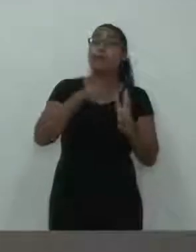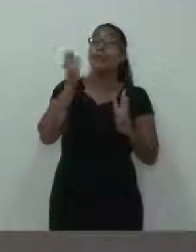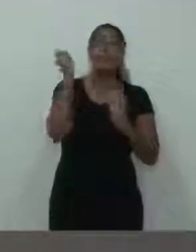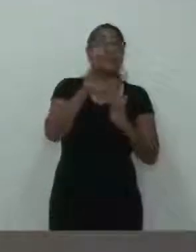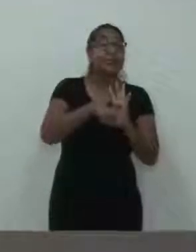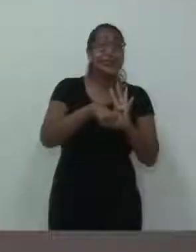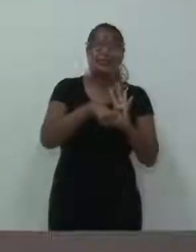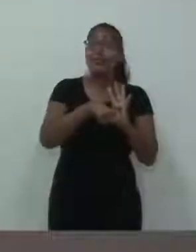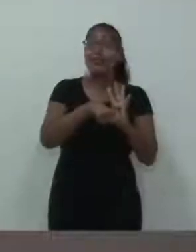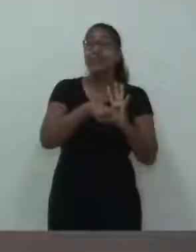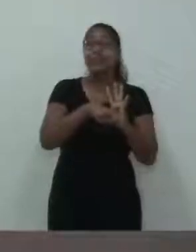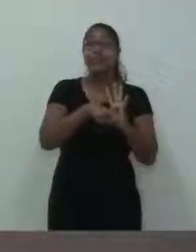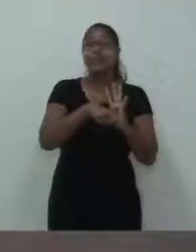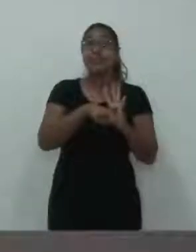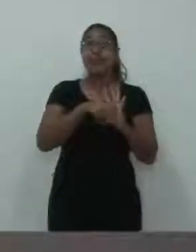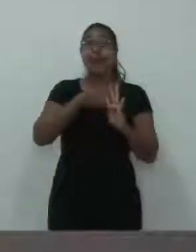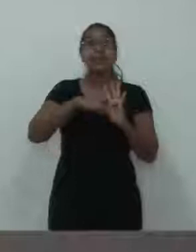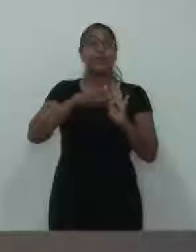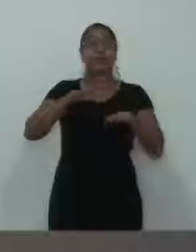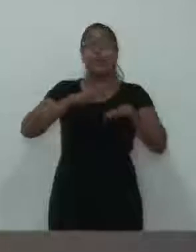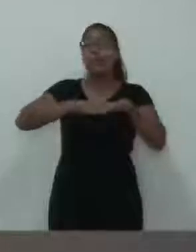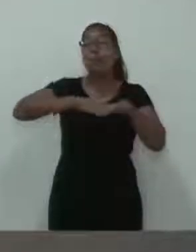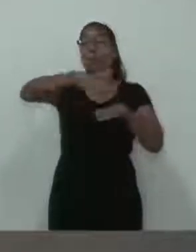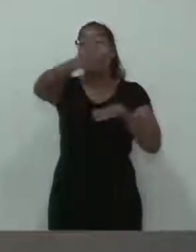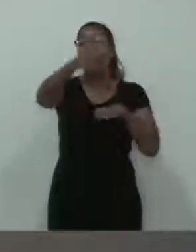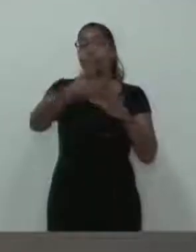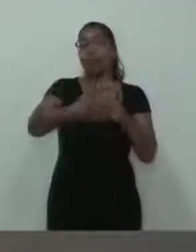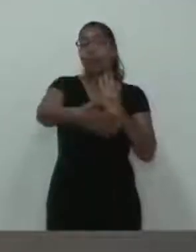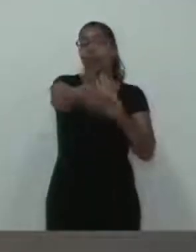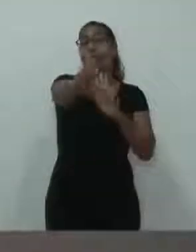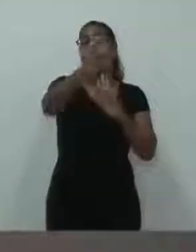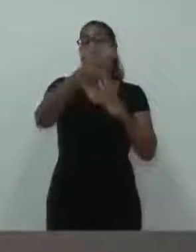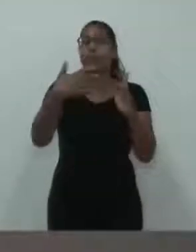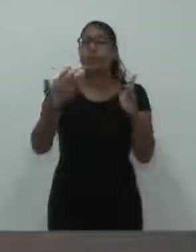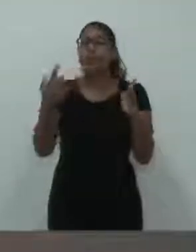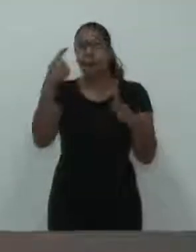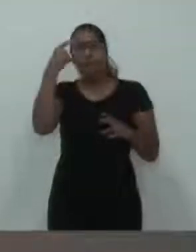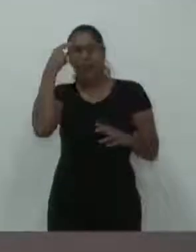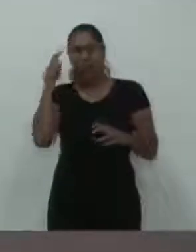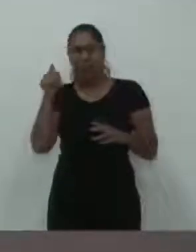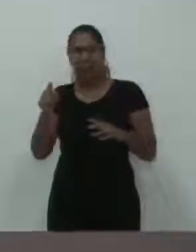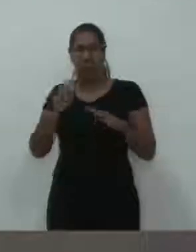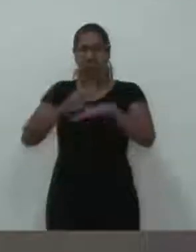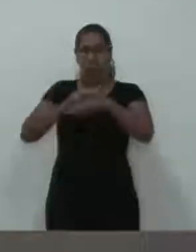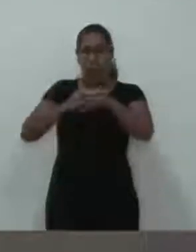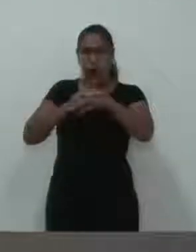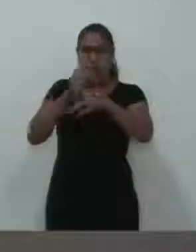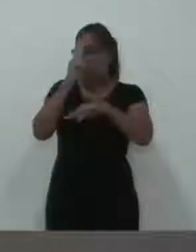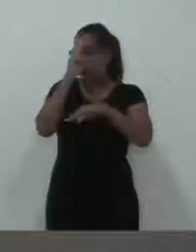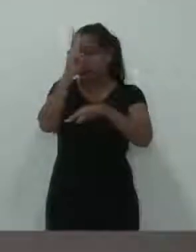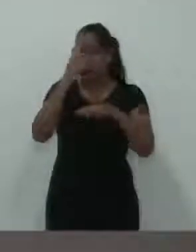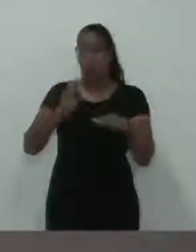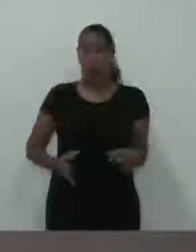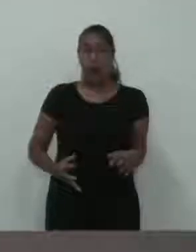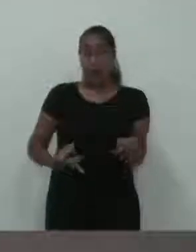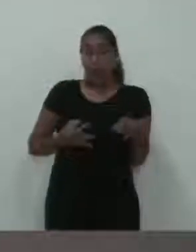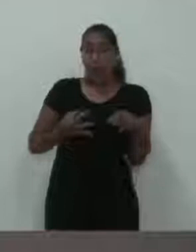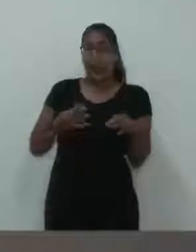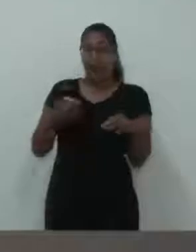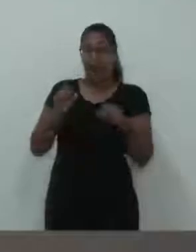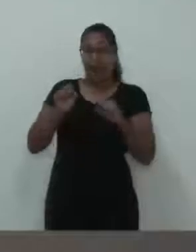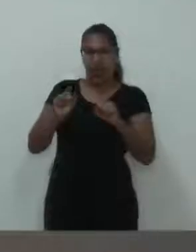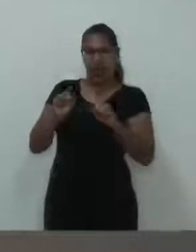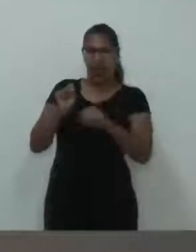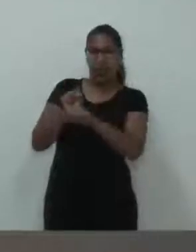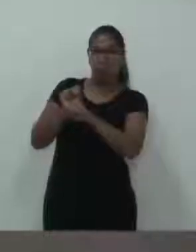quatro. Quando lá, mais que isso. Ora, será que quem tem uma doença como essa pode esperar tanto?